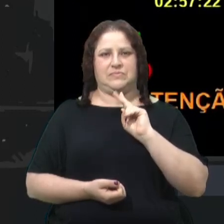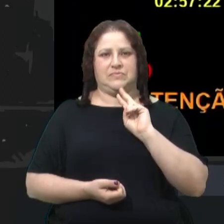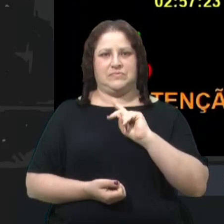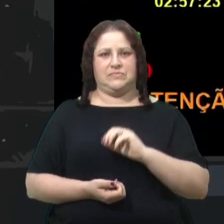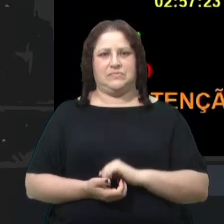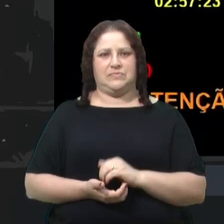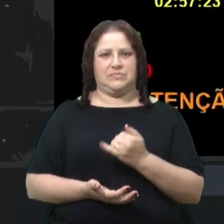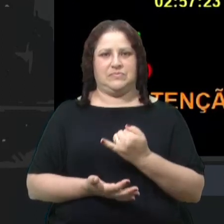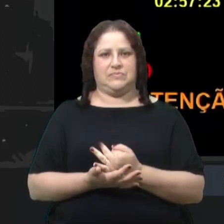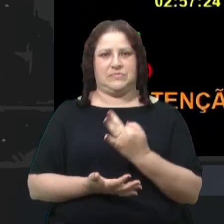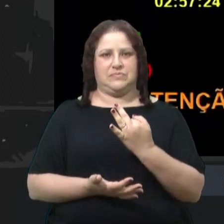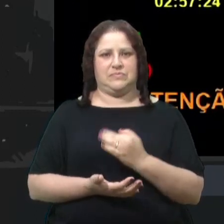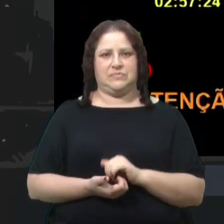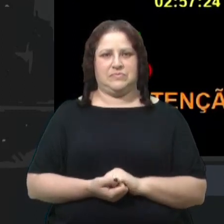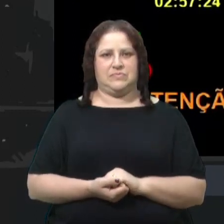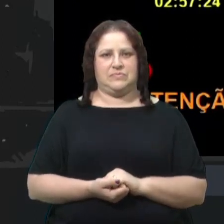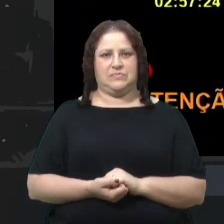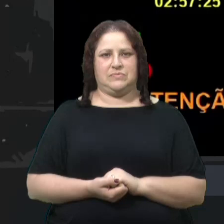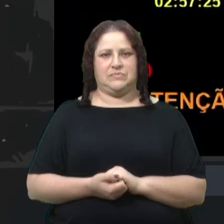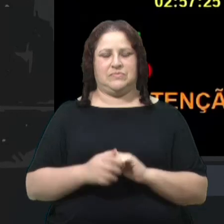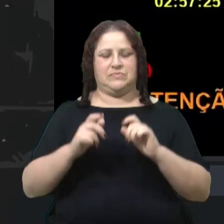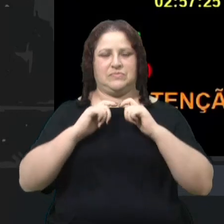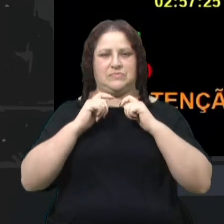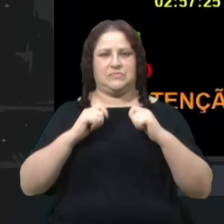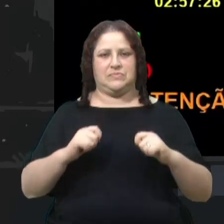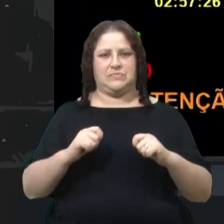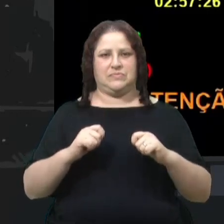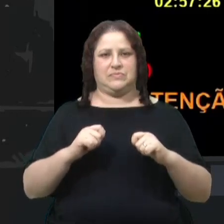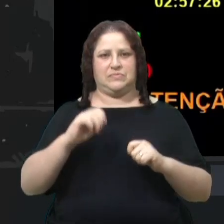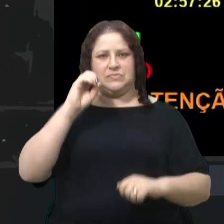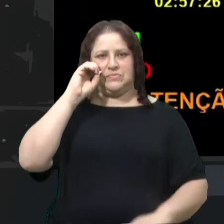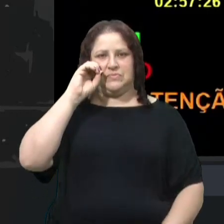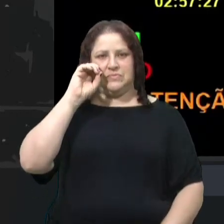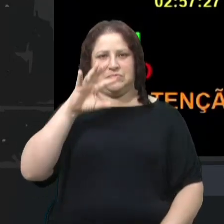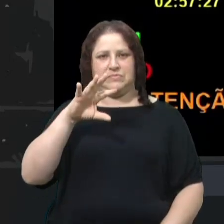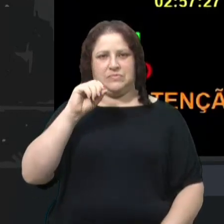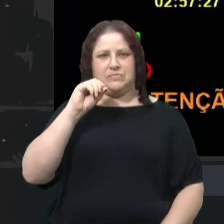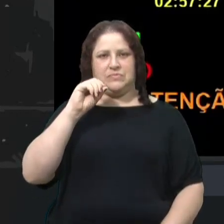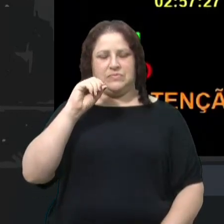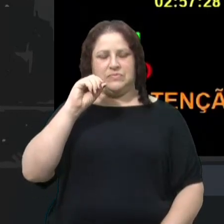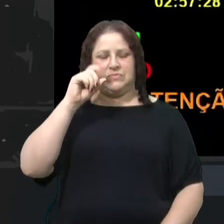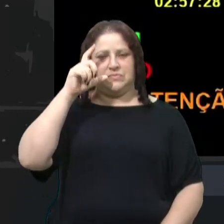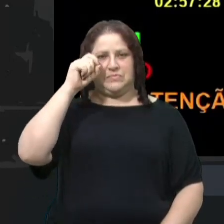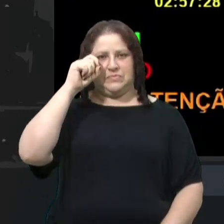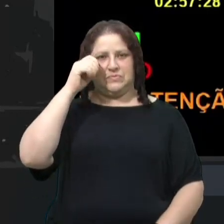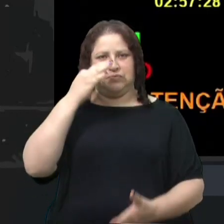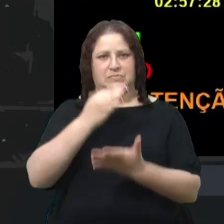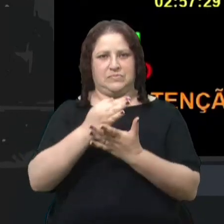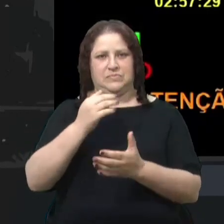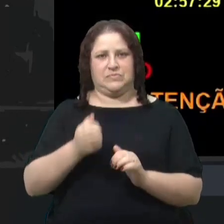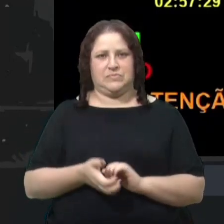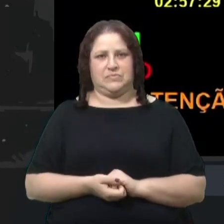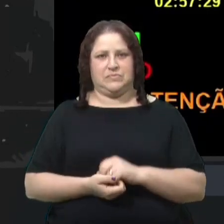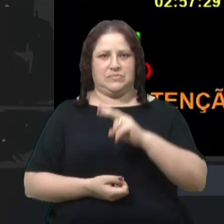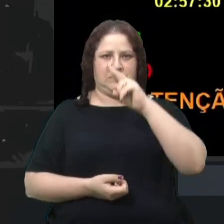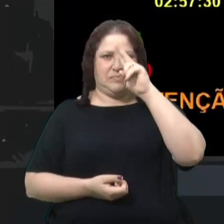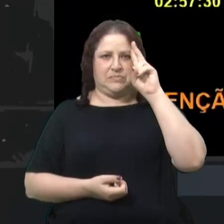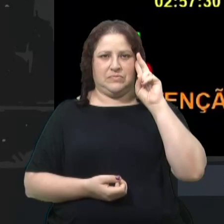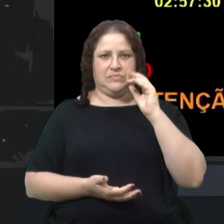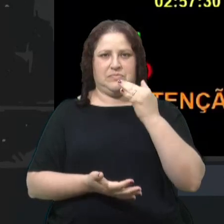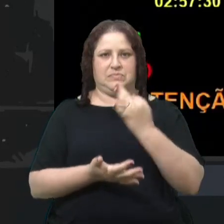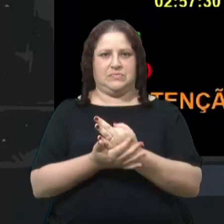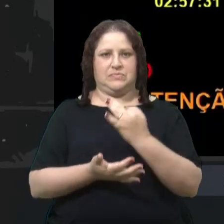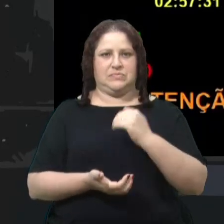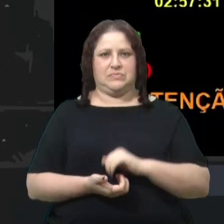Ausente. Ricardo Aneluz. Sandro Fantinel. Escalco. Ausente. Velocino Es. Ausente.